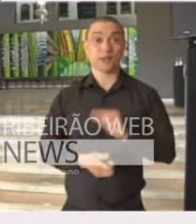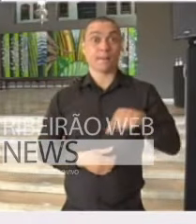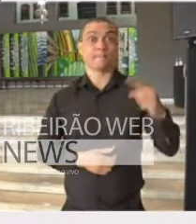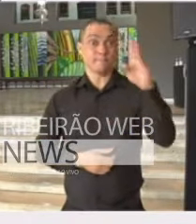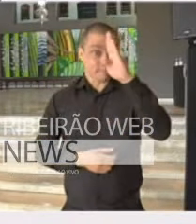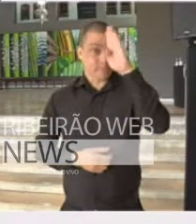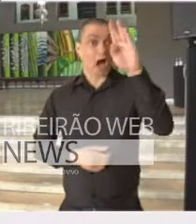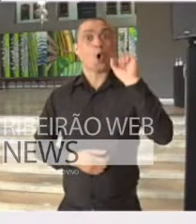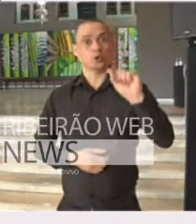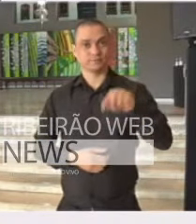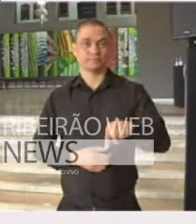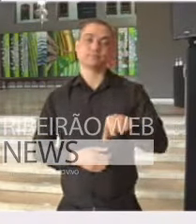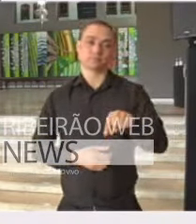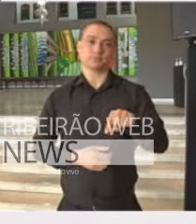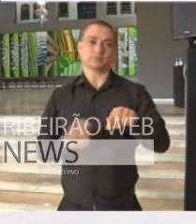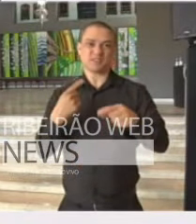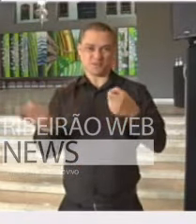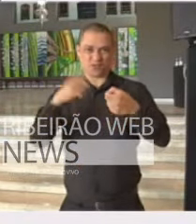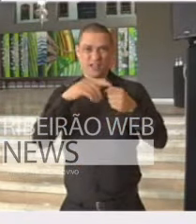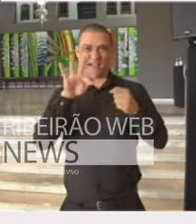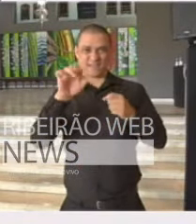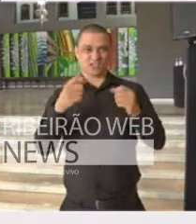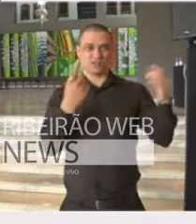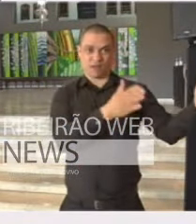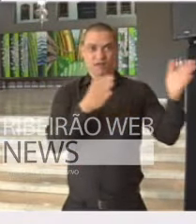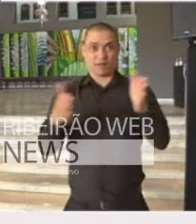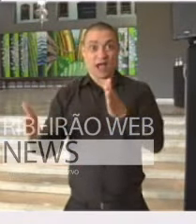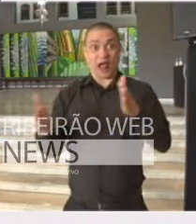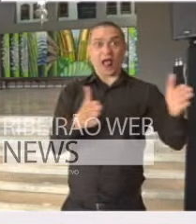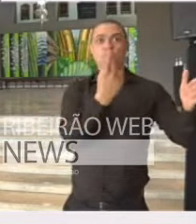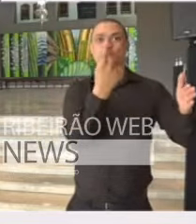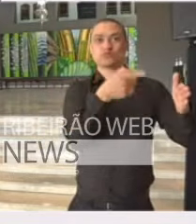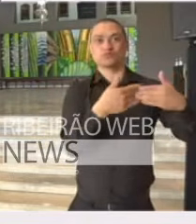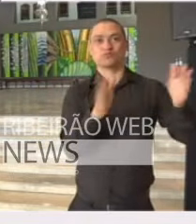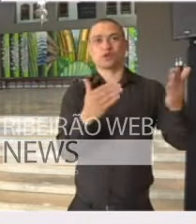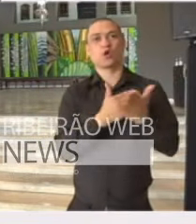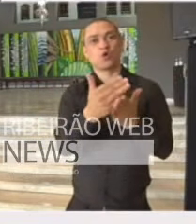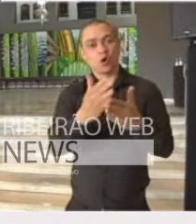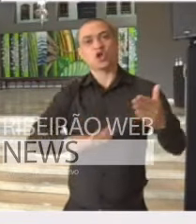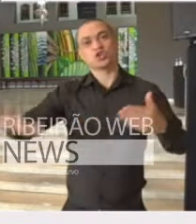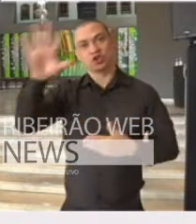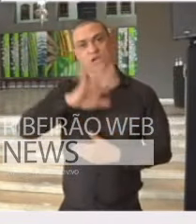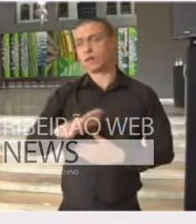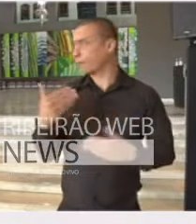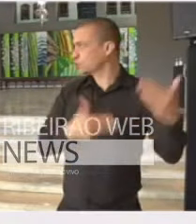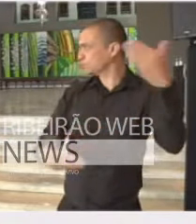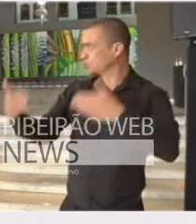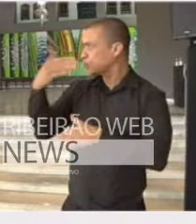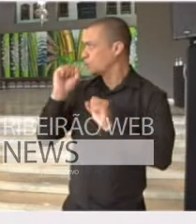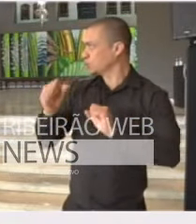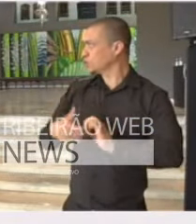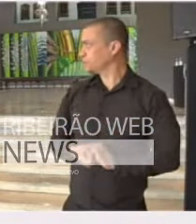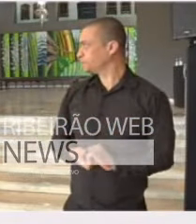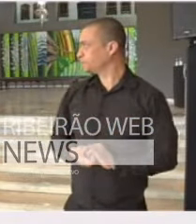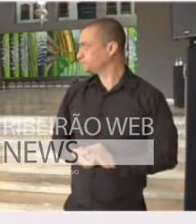principal para o retorno da fase 1, então, para a educação de forma geral. Pode passar, por favor?